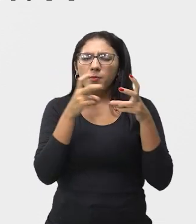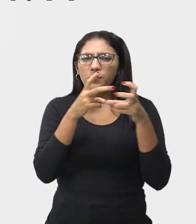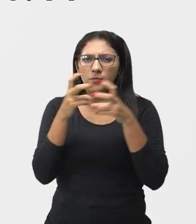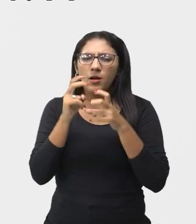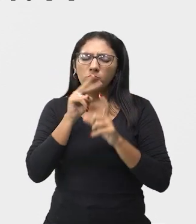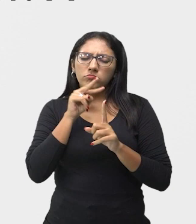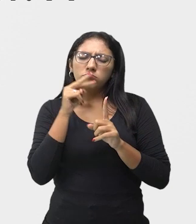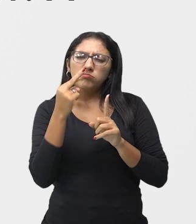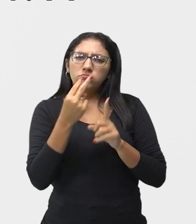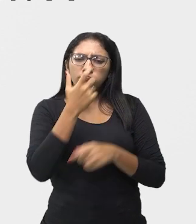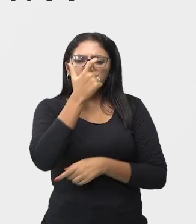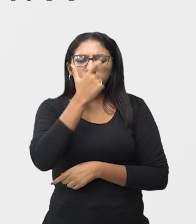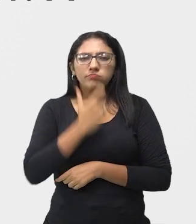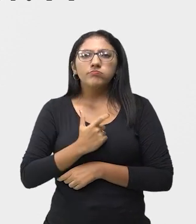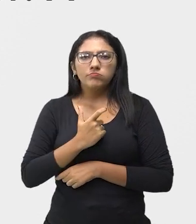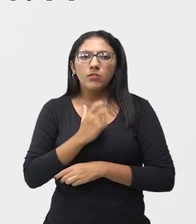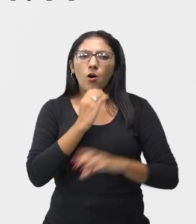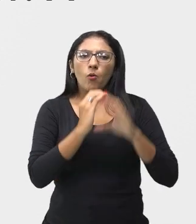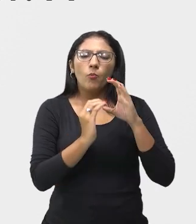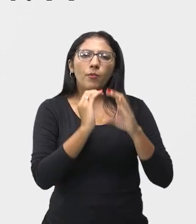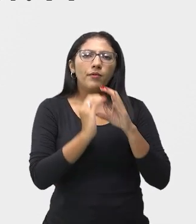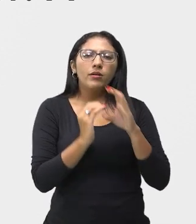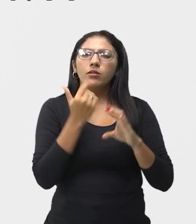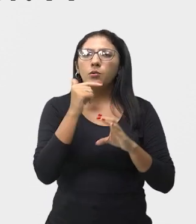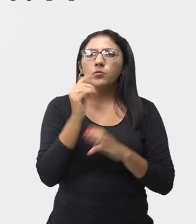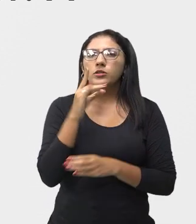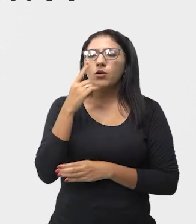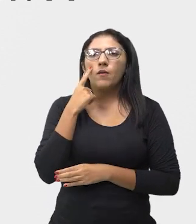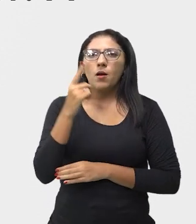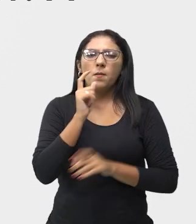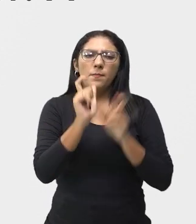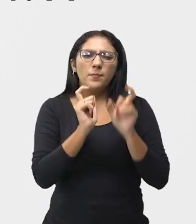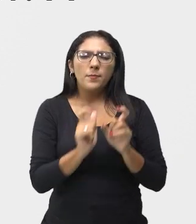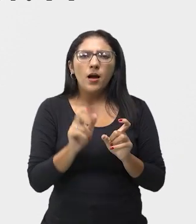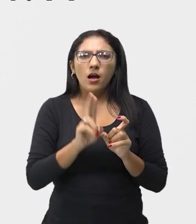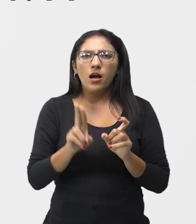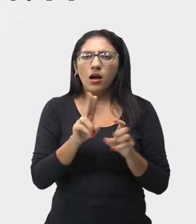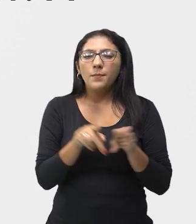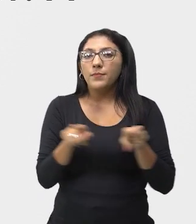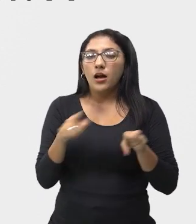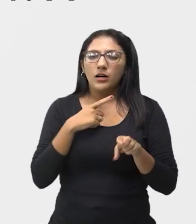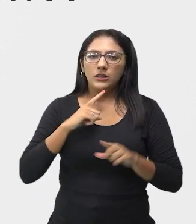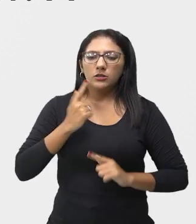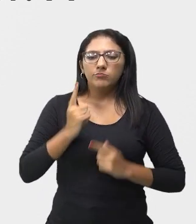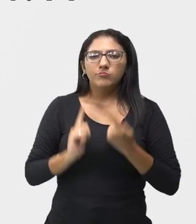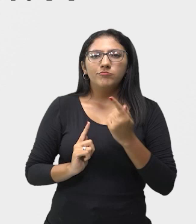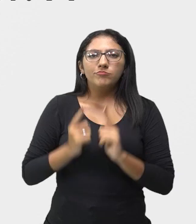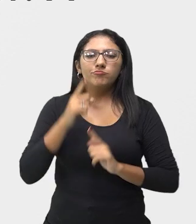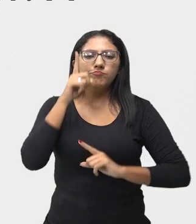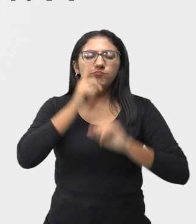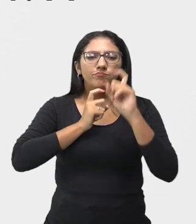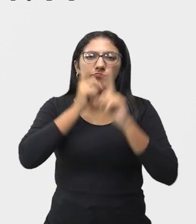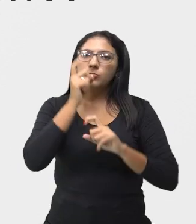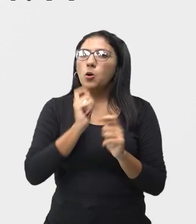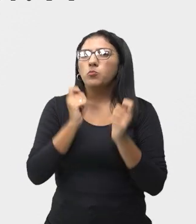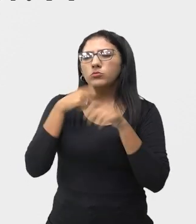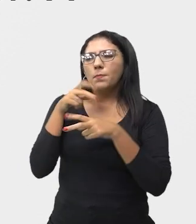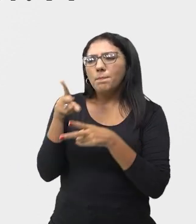expressão fisionômica do ator. A comunicação não se dá apenas por palavras, mas também por gestos expressivos.